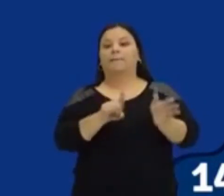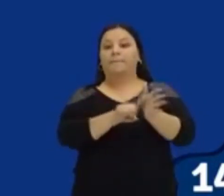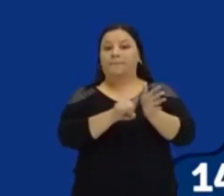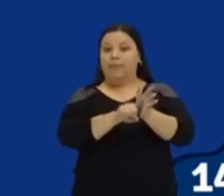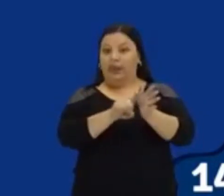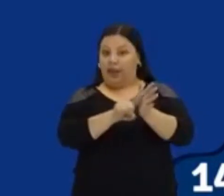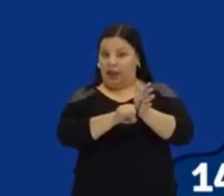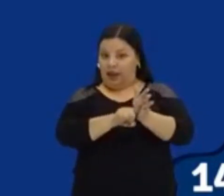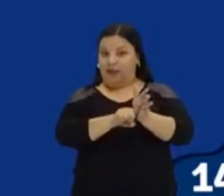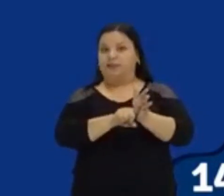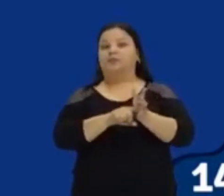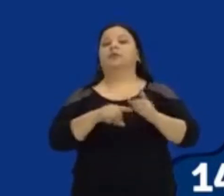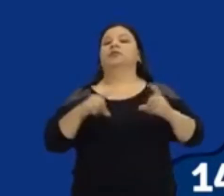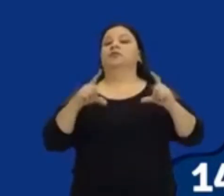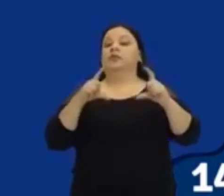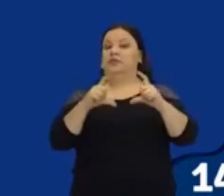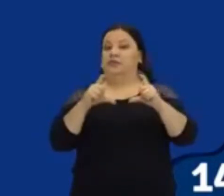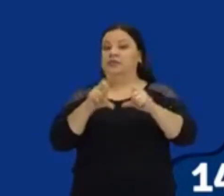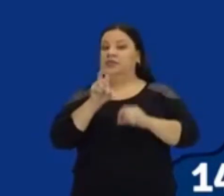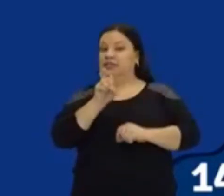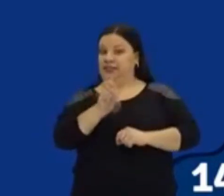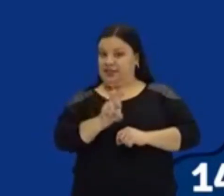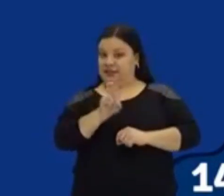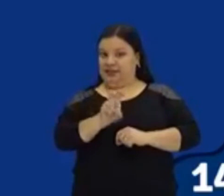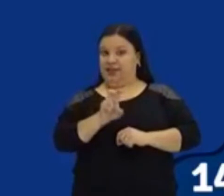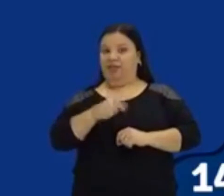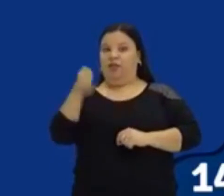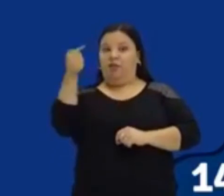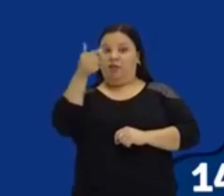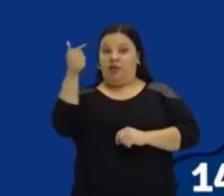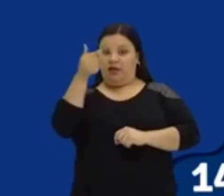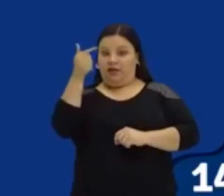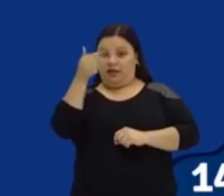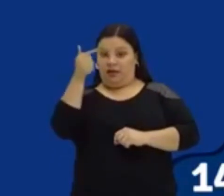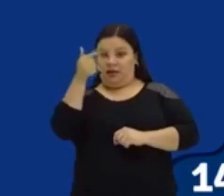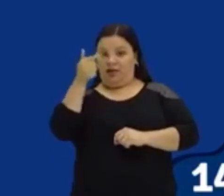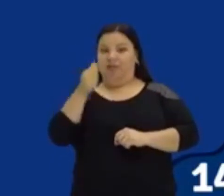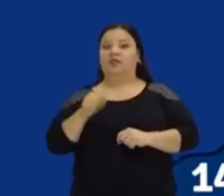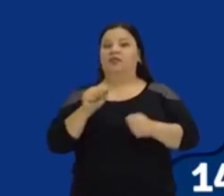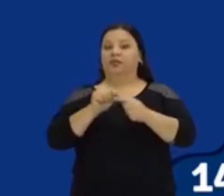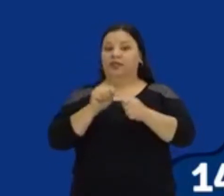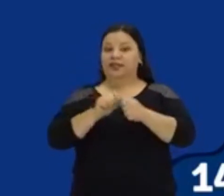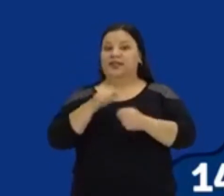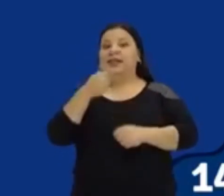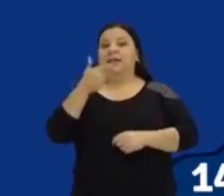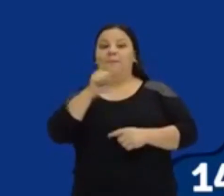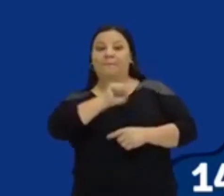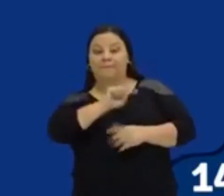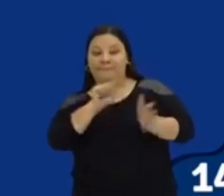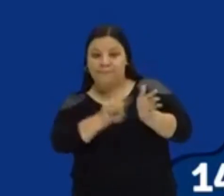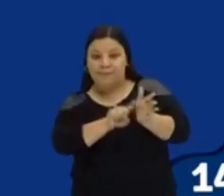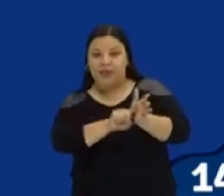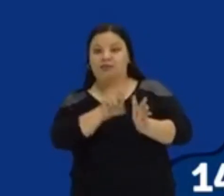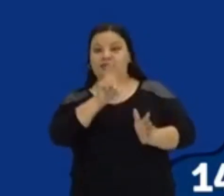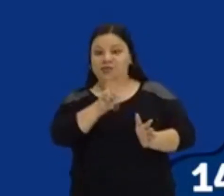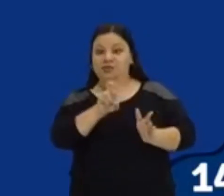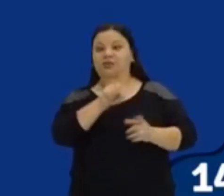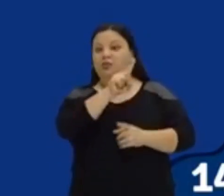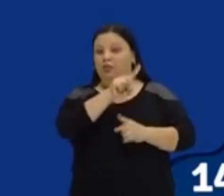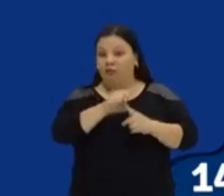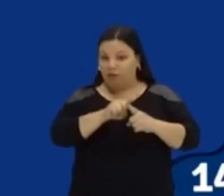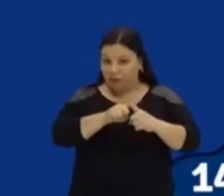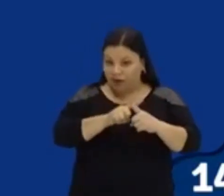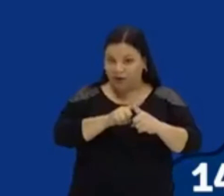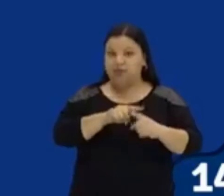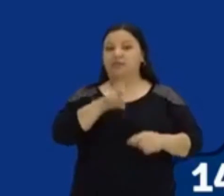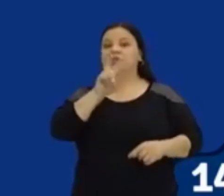5 vezes menos 5 multiplicando aí vai dar 25 positivo. Tá ok? Sinal de